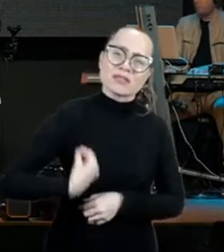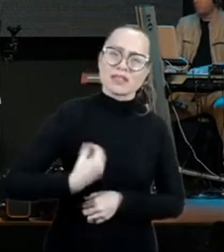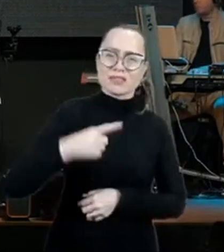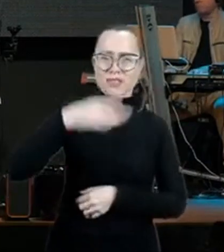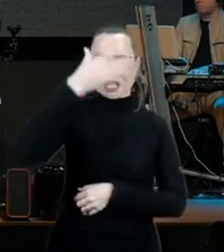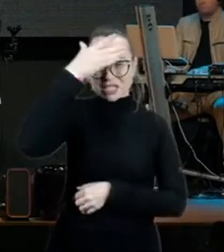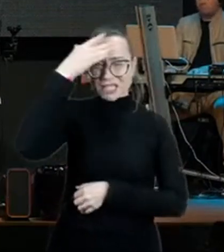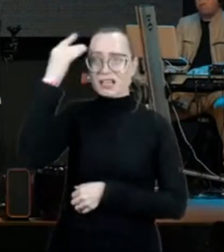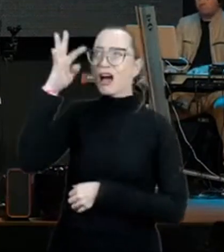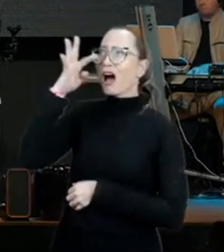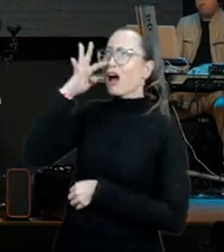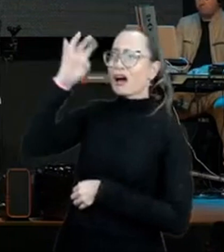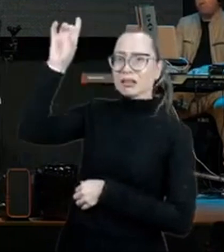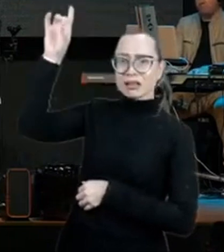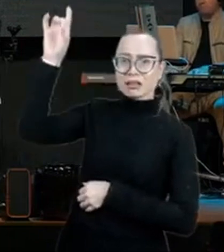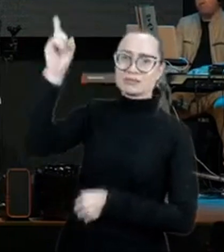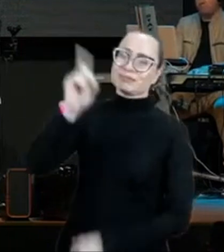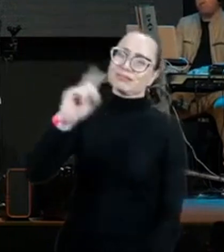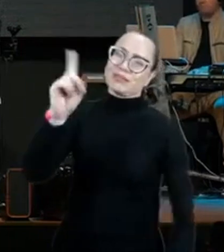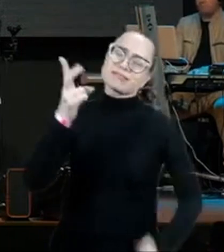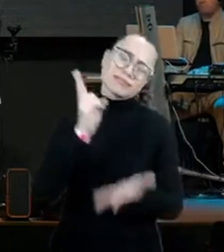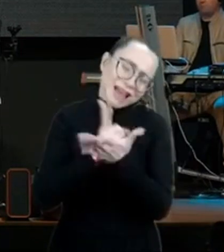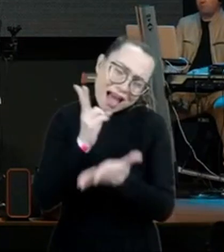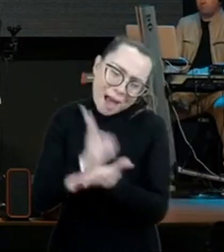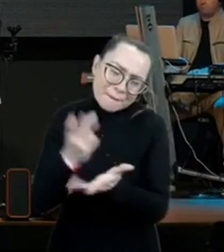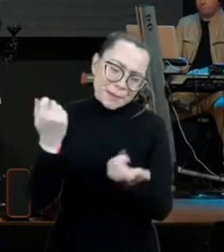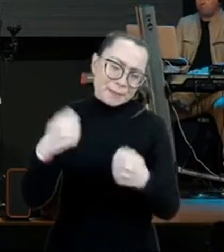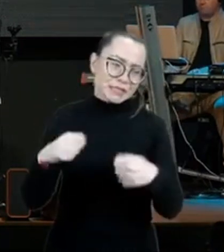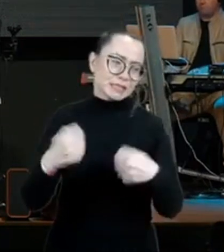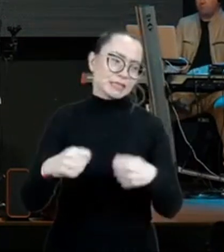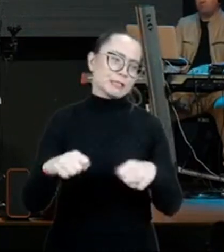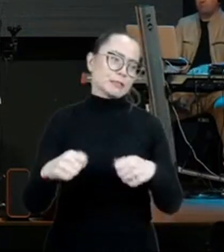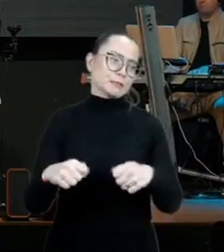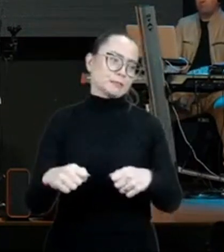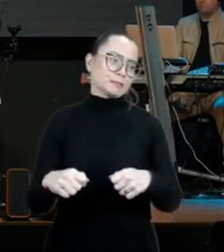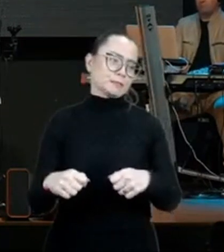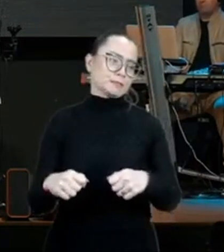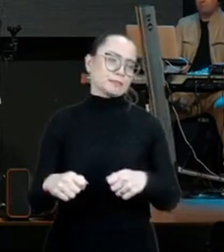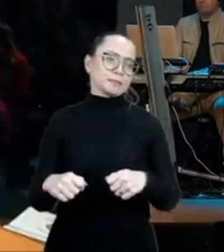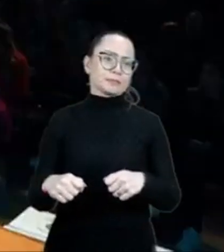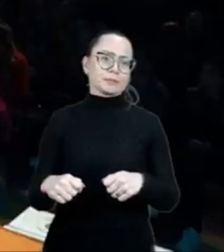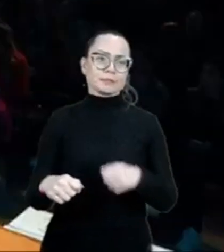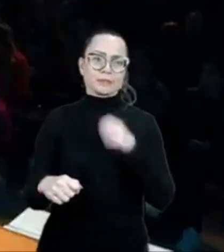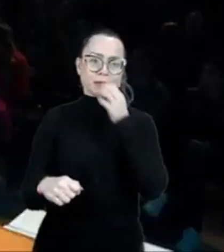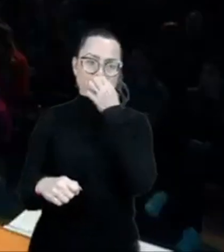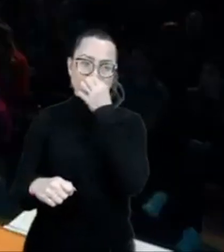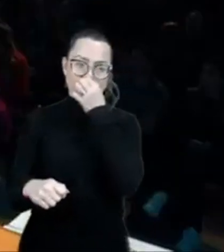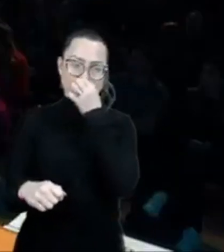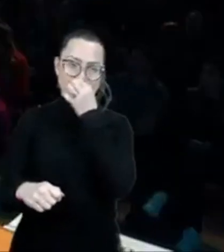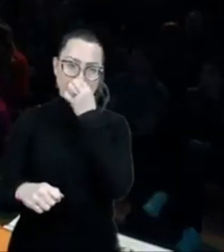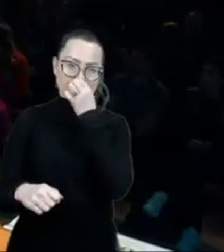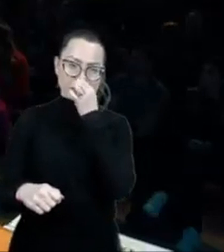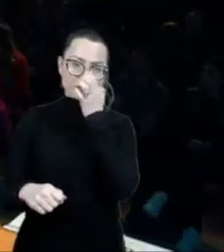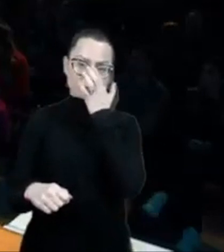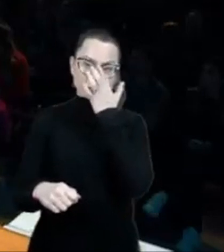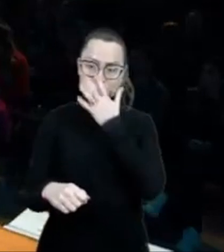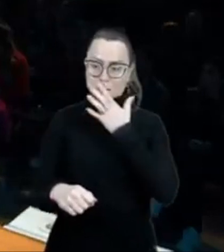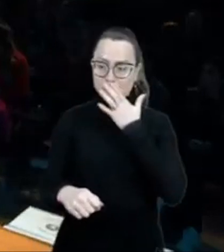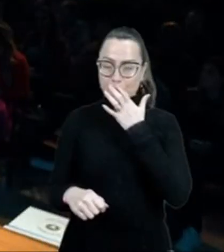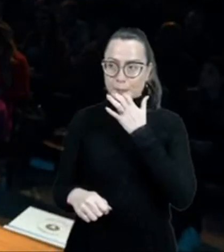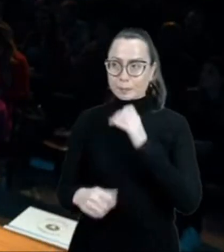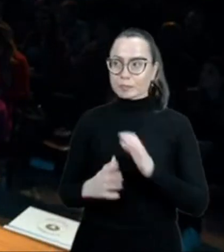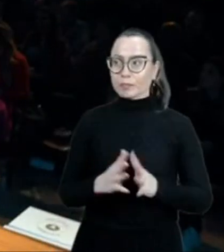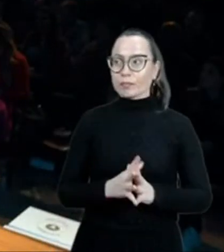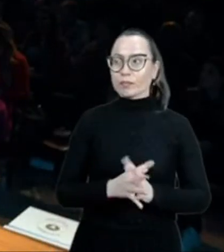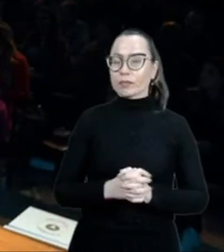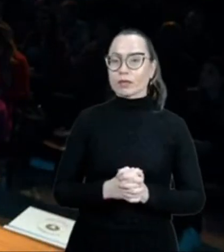contemplá-lo, por outro lado, no meio da igreja evangélica existe uma cultura de medo, qual o medo? Não, está dando tudo certo, o cara vai falar com